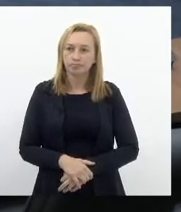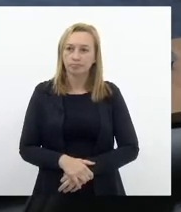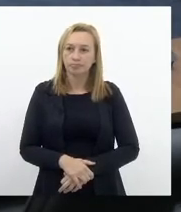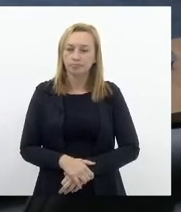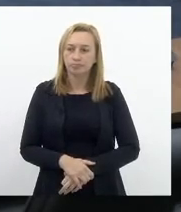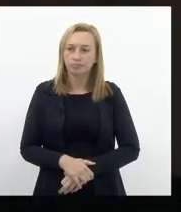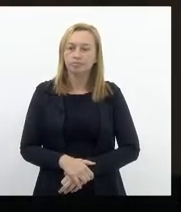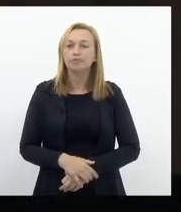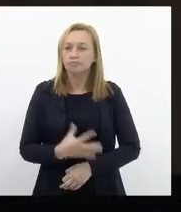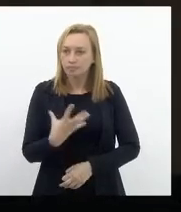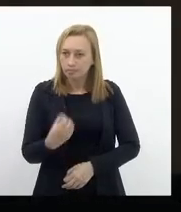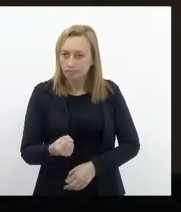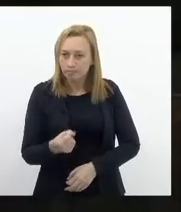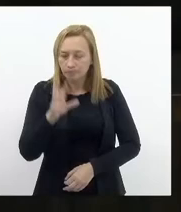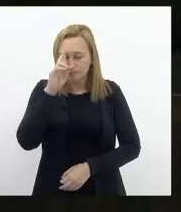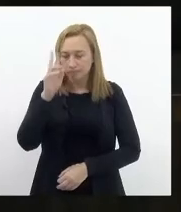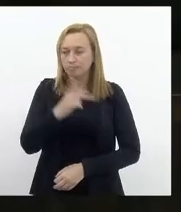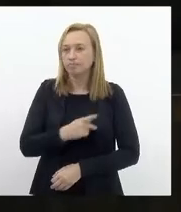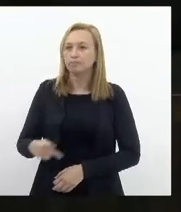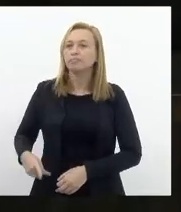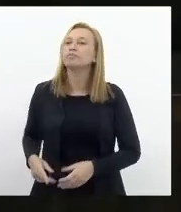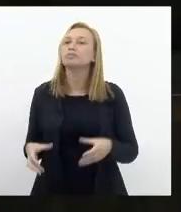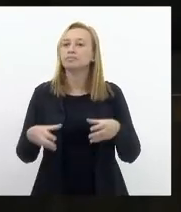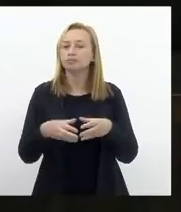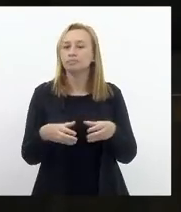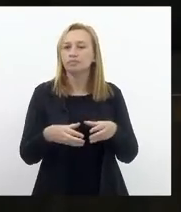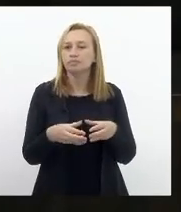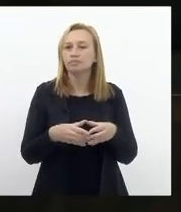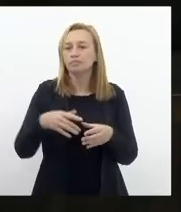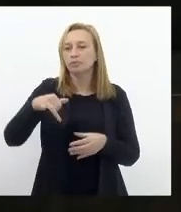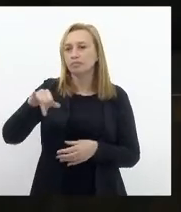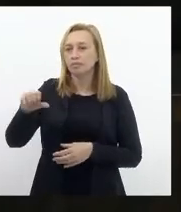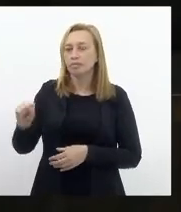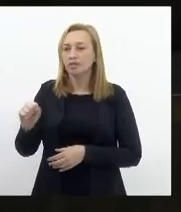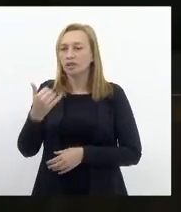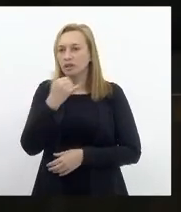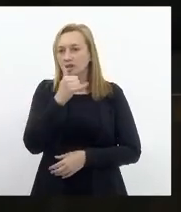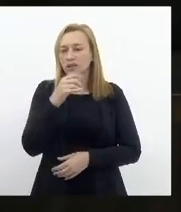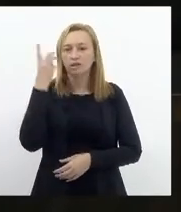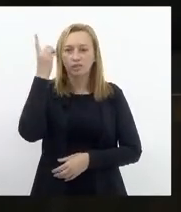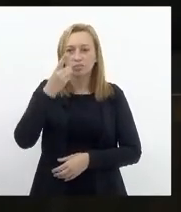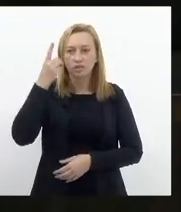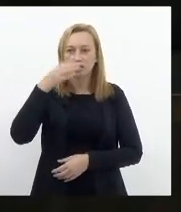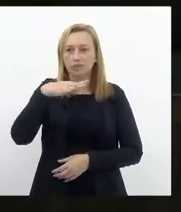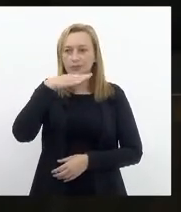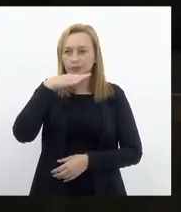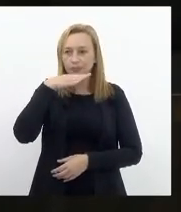Favorável, presidente. Pela Comissão de Minas e Energia, Deputado Chiquinho da Vangueira,